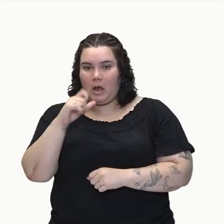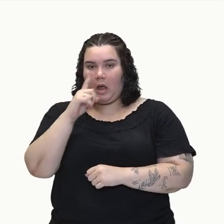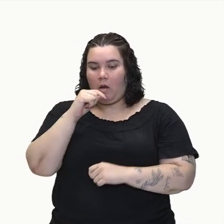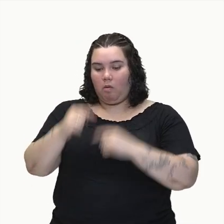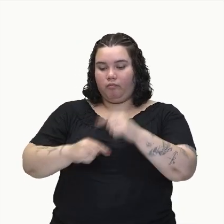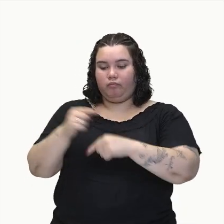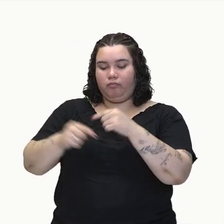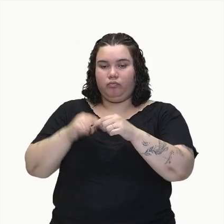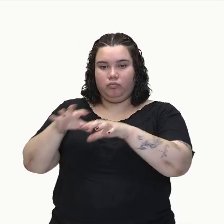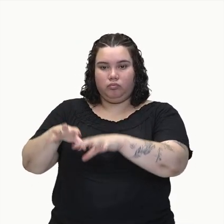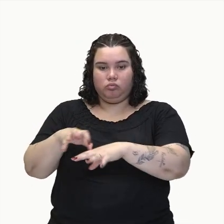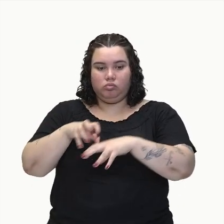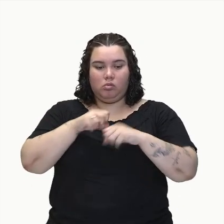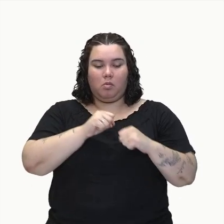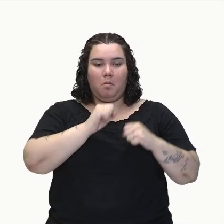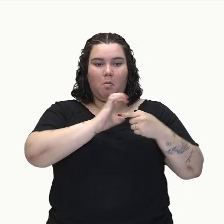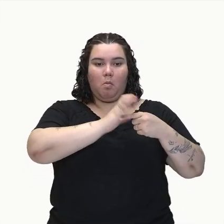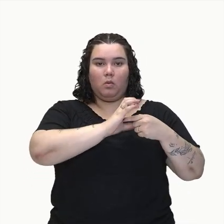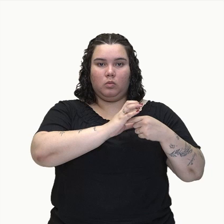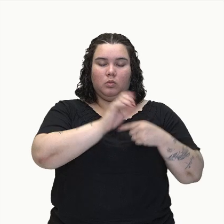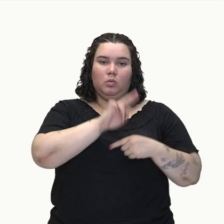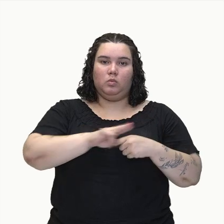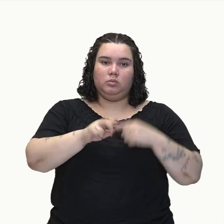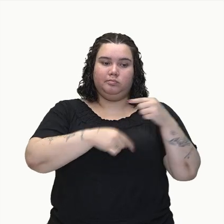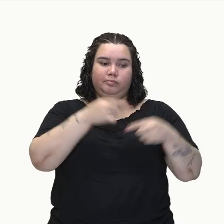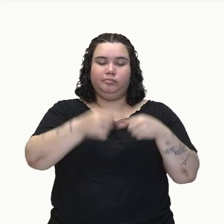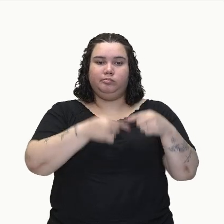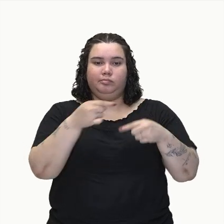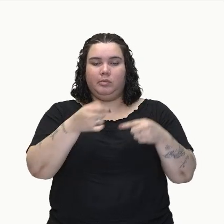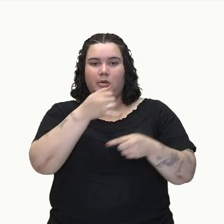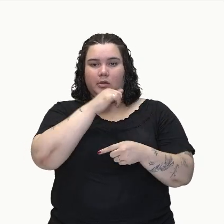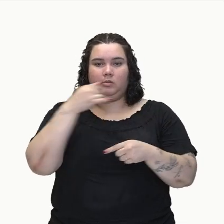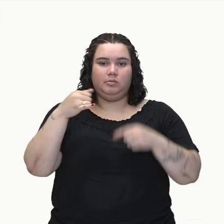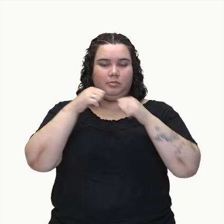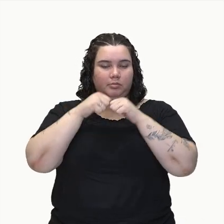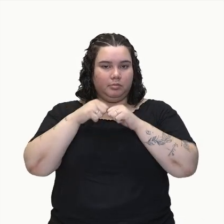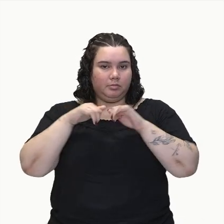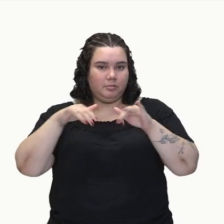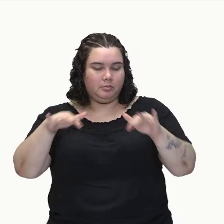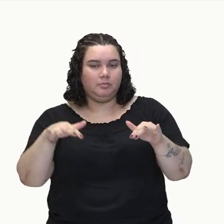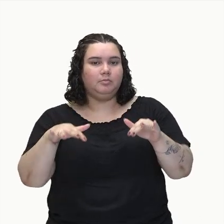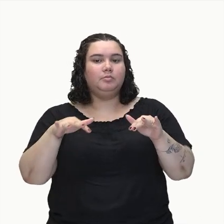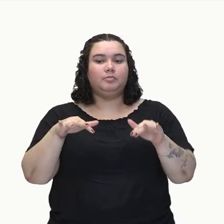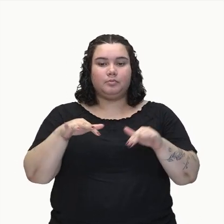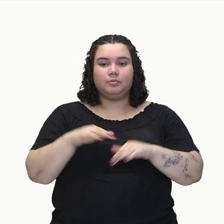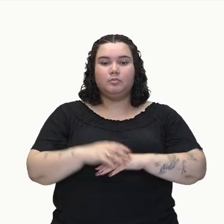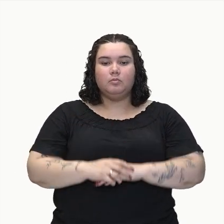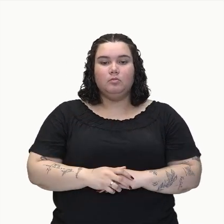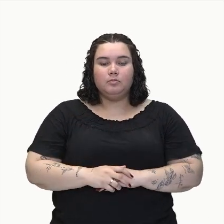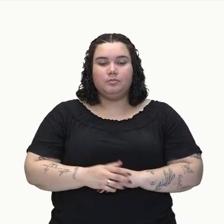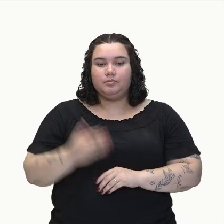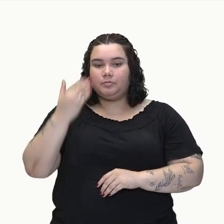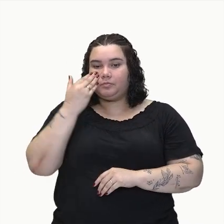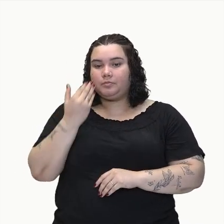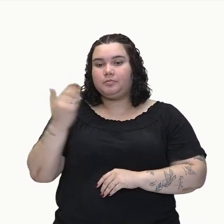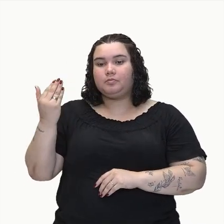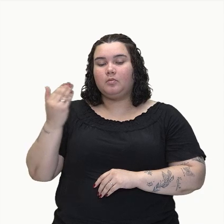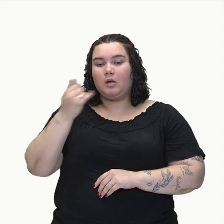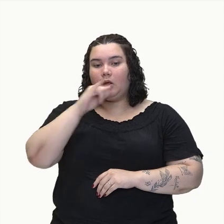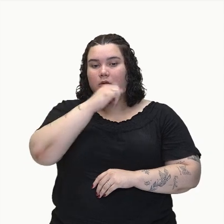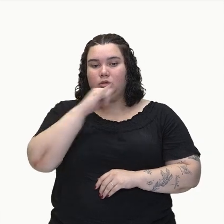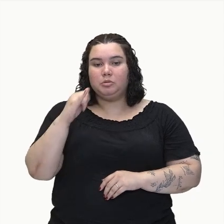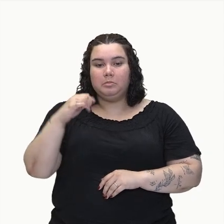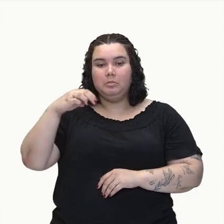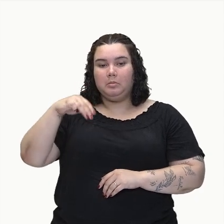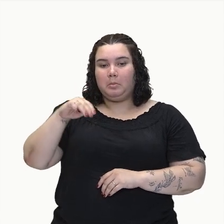mecânica, tá pessoal? Então, a gente vai lembrar lá da energia mecânica. E lembre-se que a